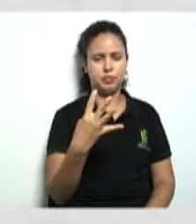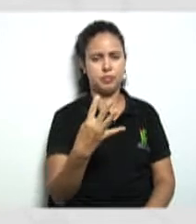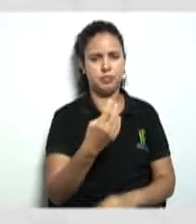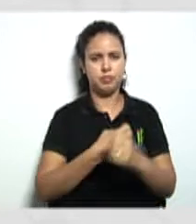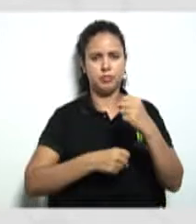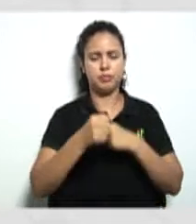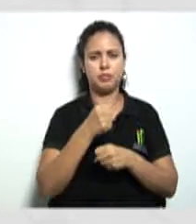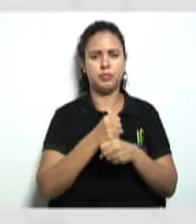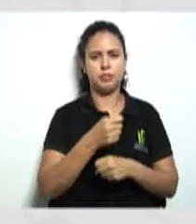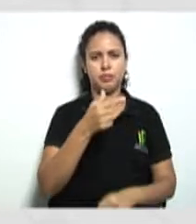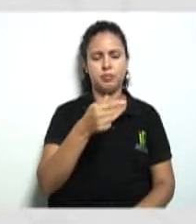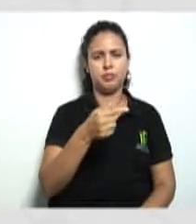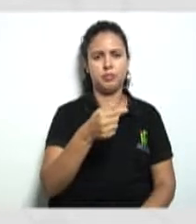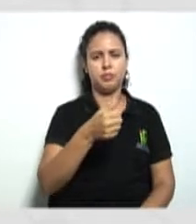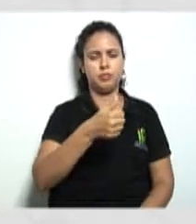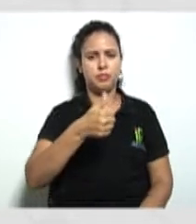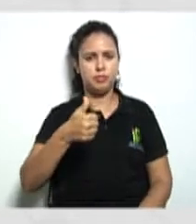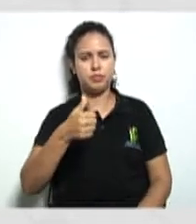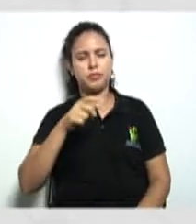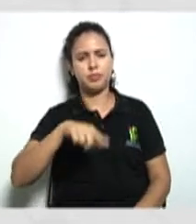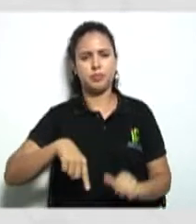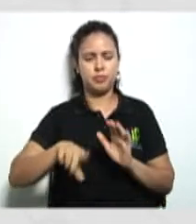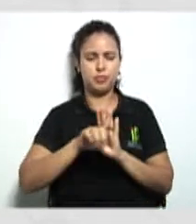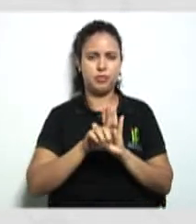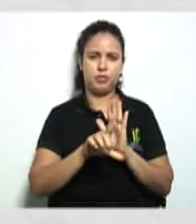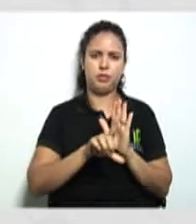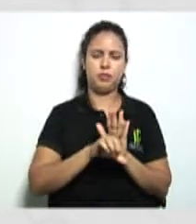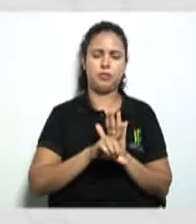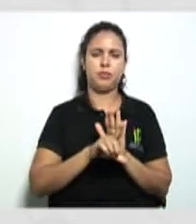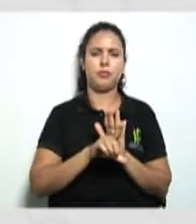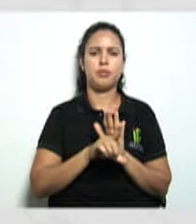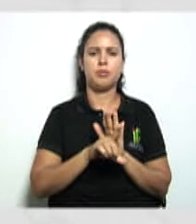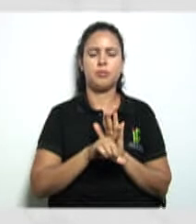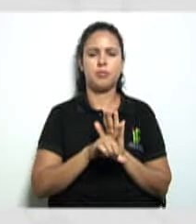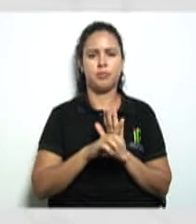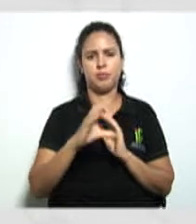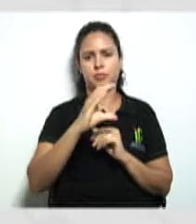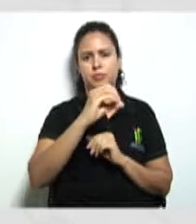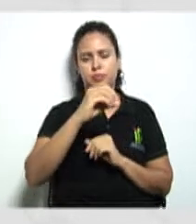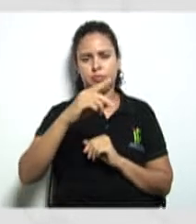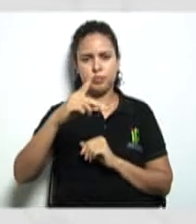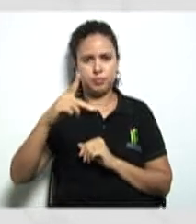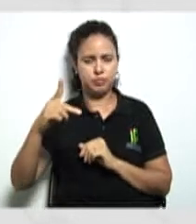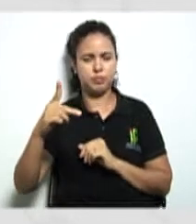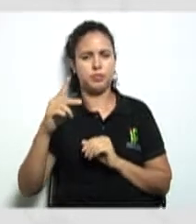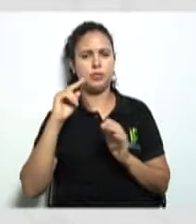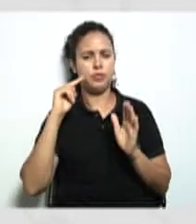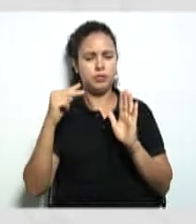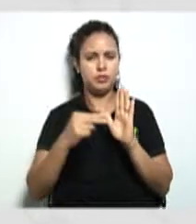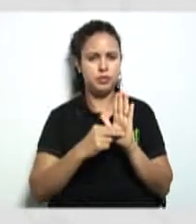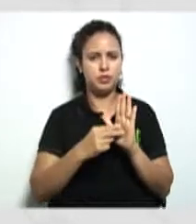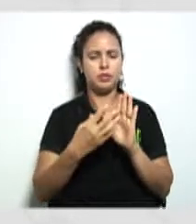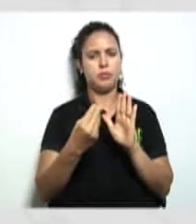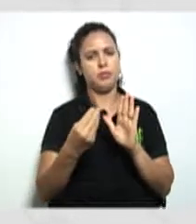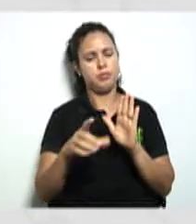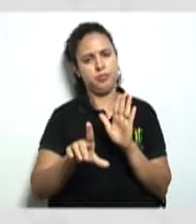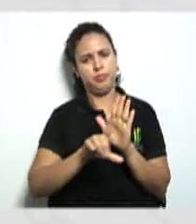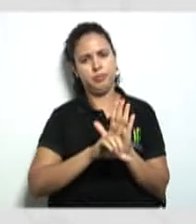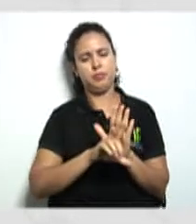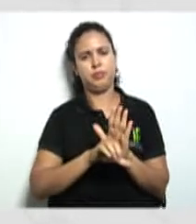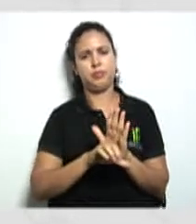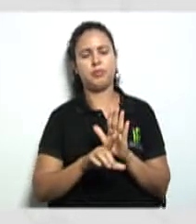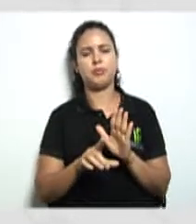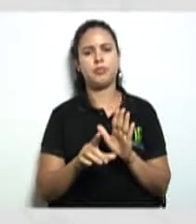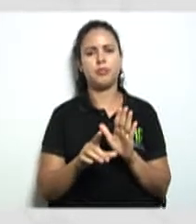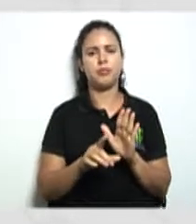que é essa lei que a gente trabalha né quando a gente fala de cooperativa a gente vê trabalha muito essa lei só